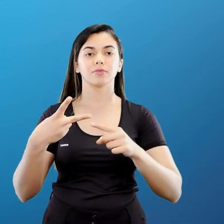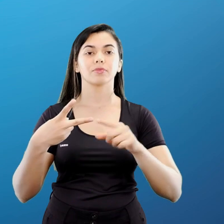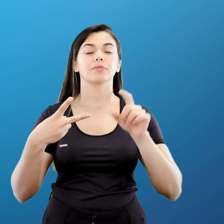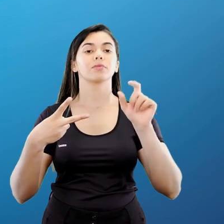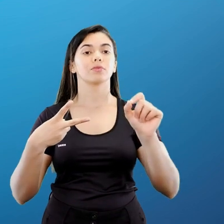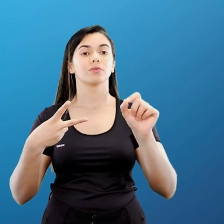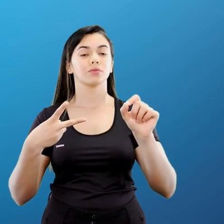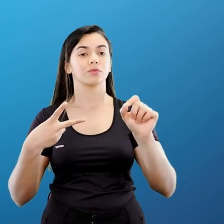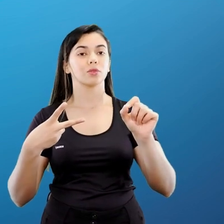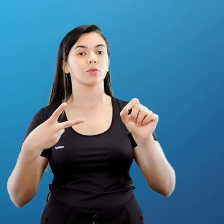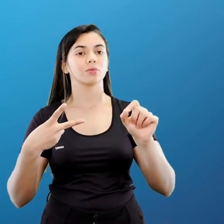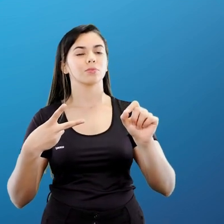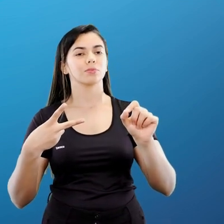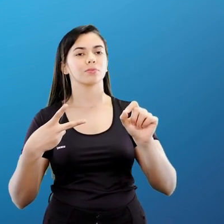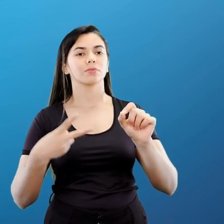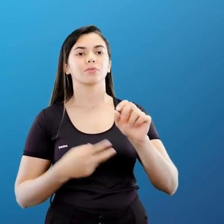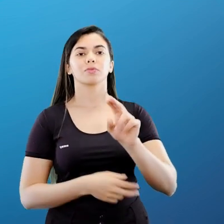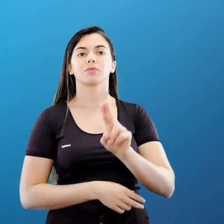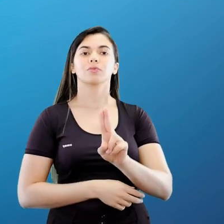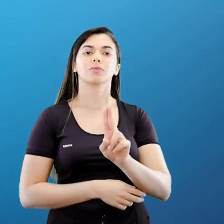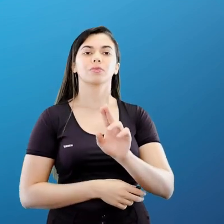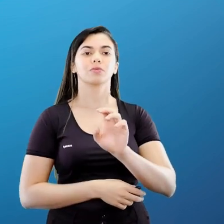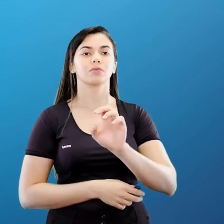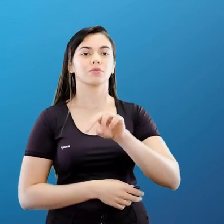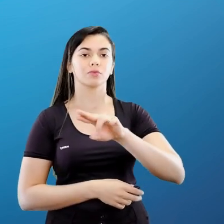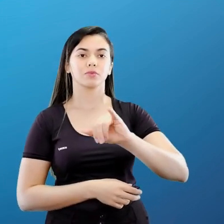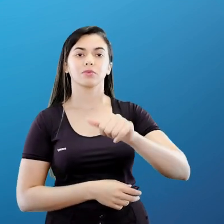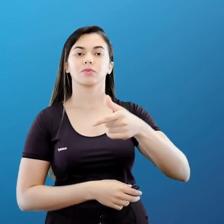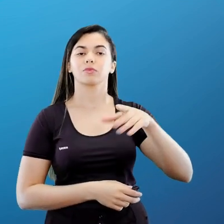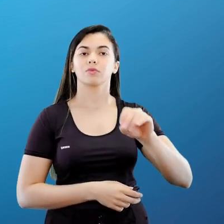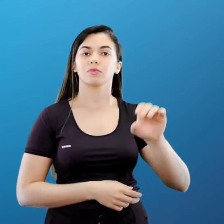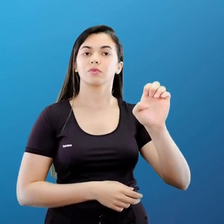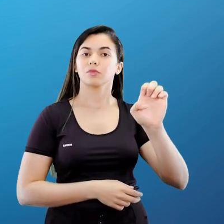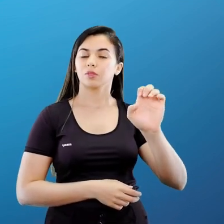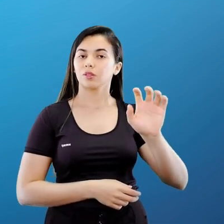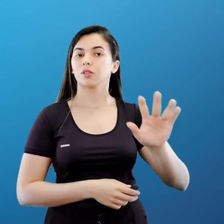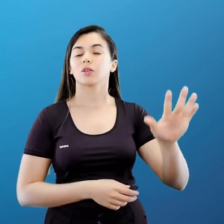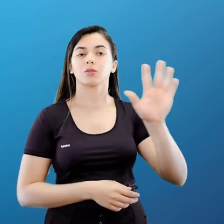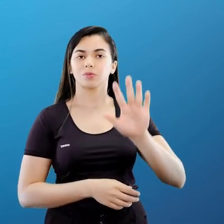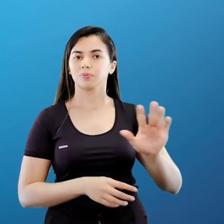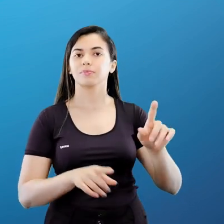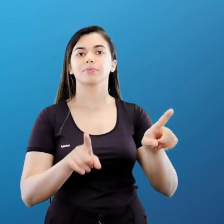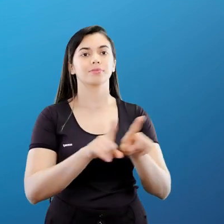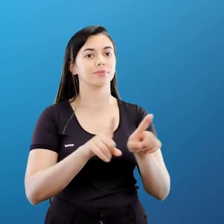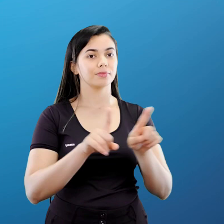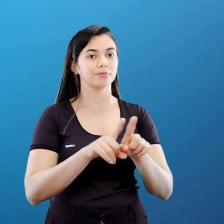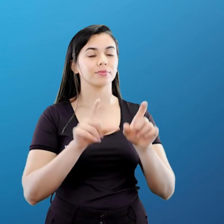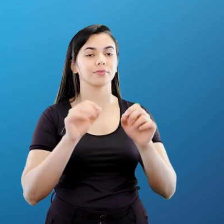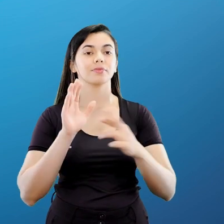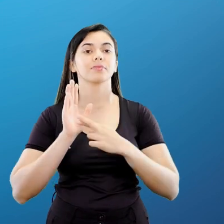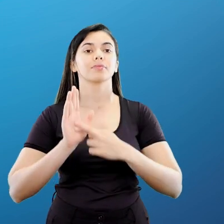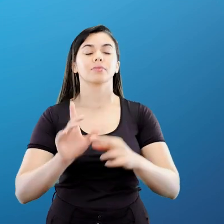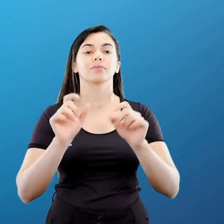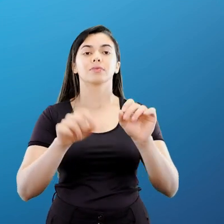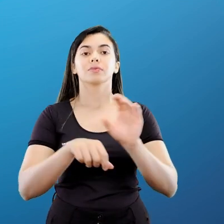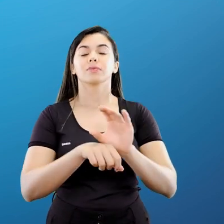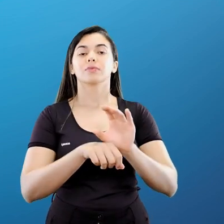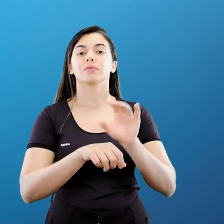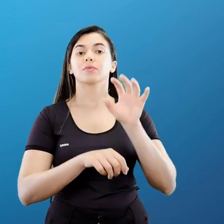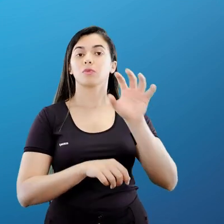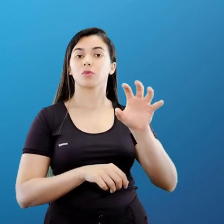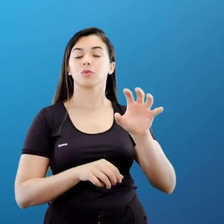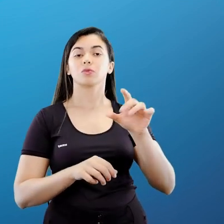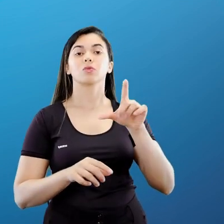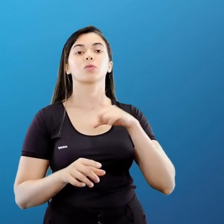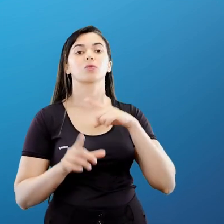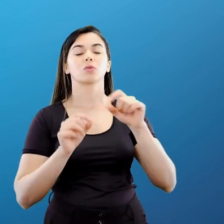Europeia. Toda a União Europeia, representada aqui nesse círculo cinza mais claro do meio, vai ter uma